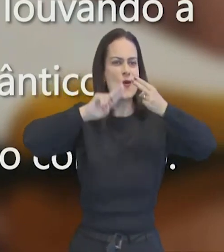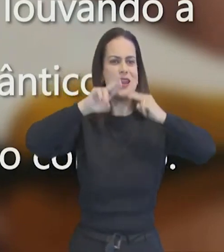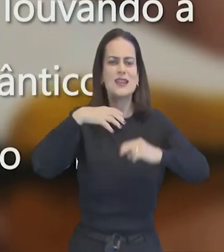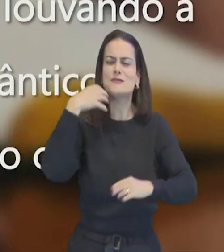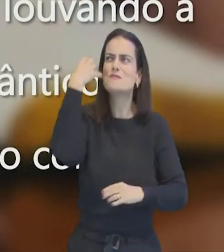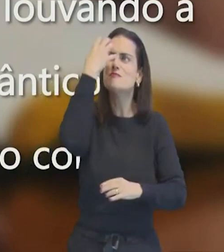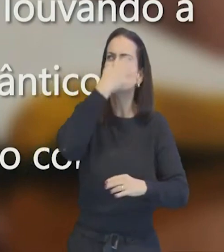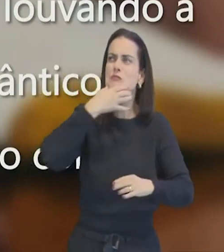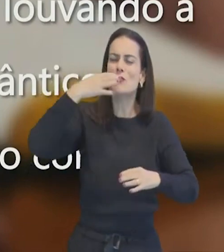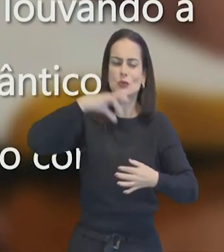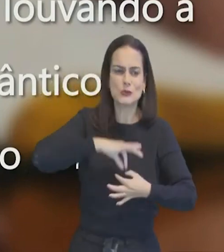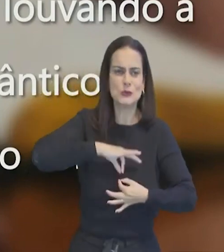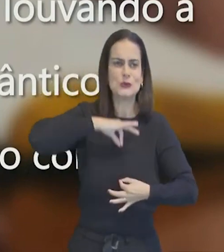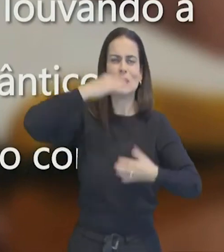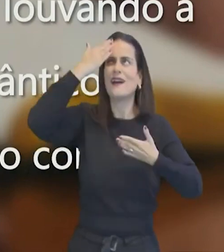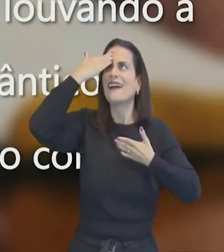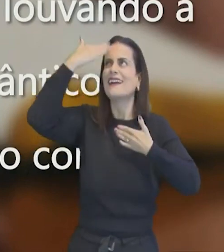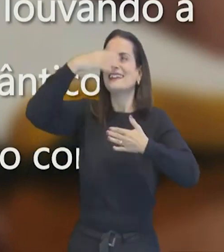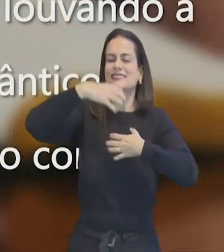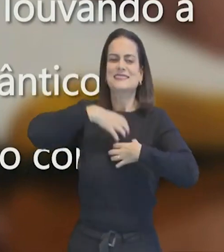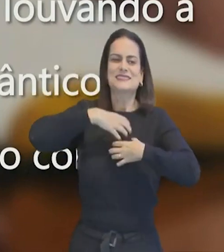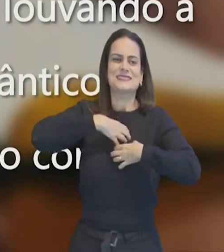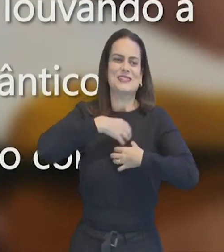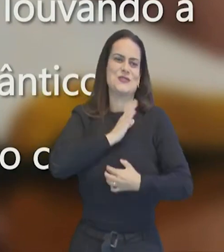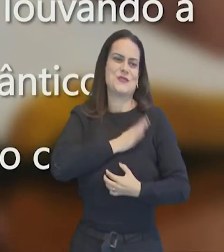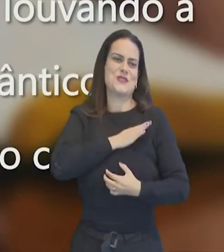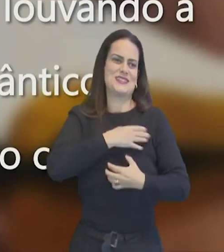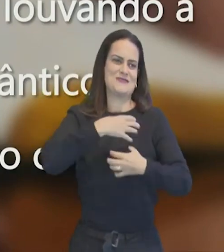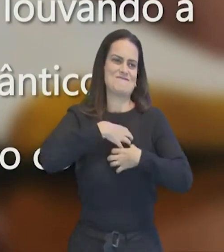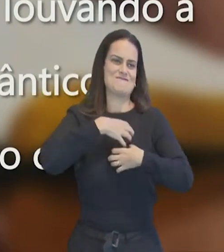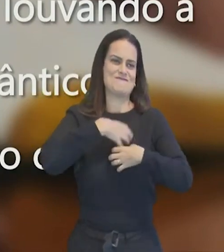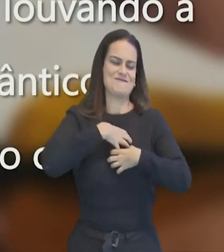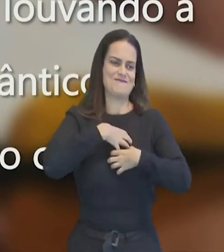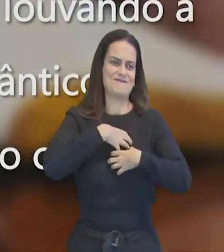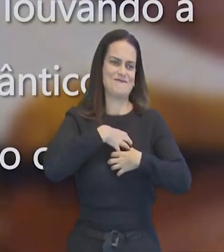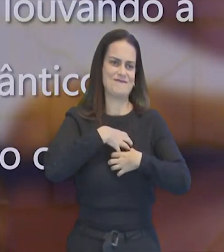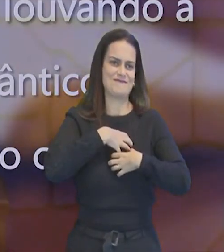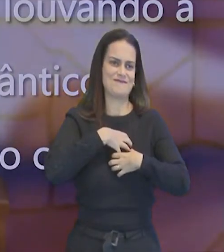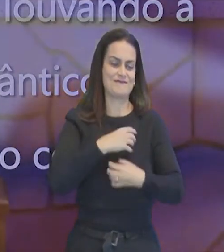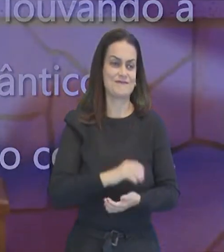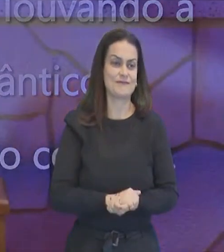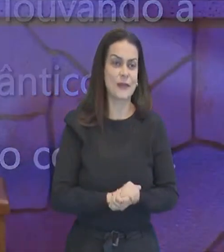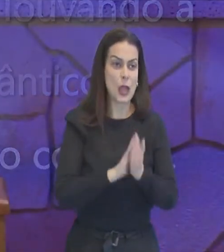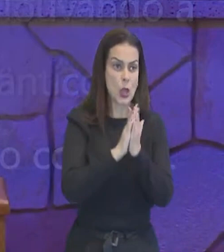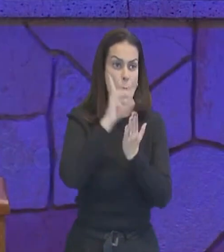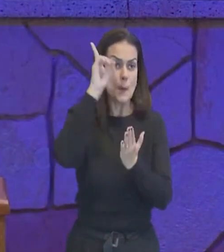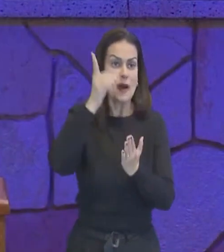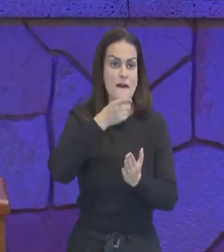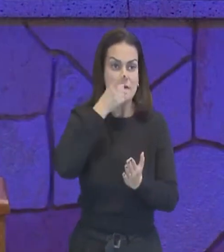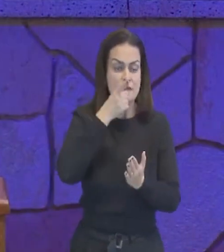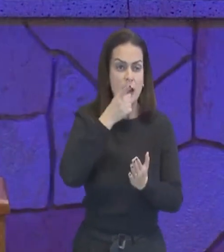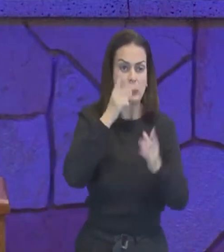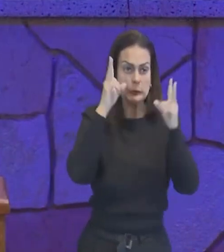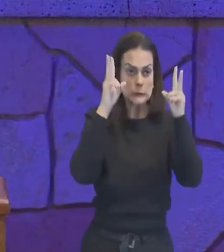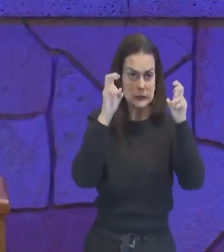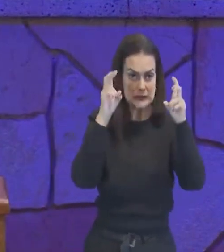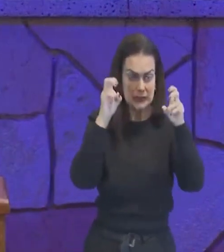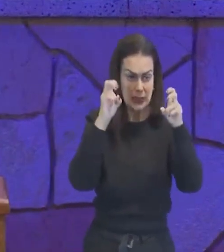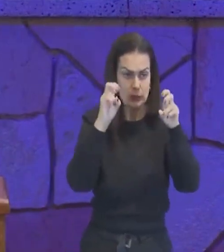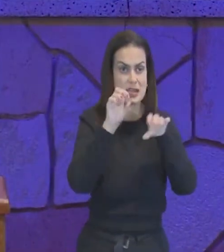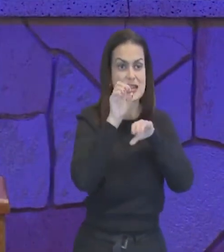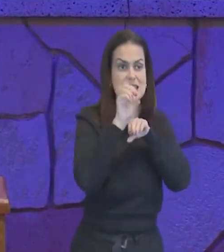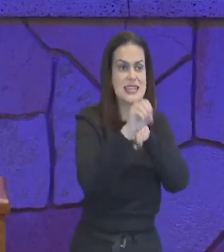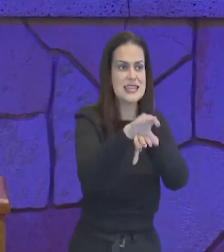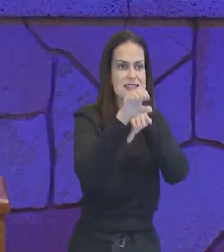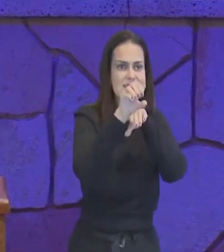espirituais, com gratidão em vosso coração. Quando a Bíblia aborda a questão do ensino,